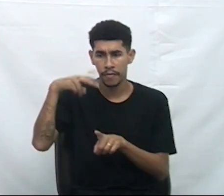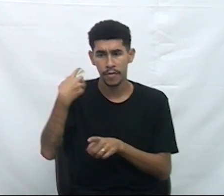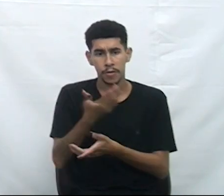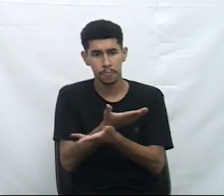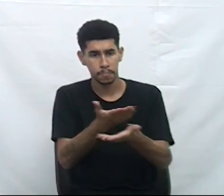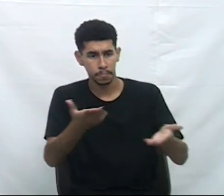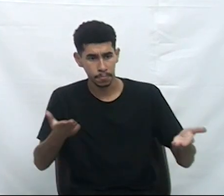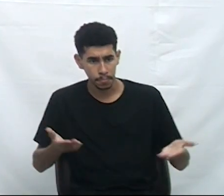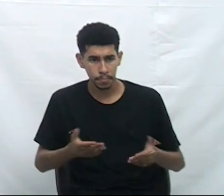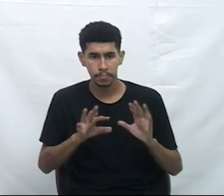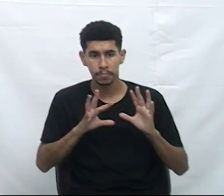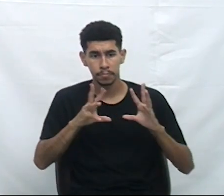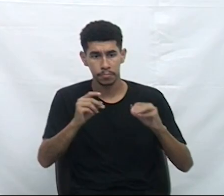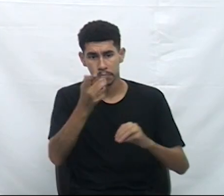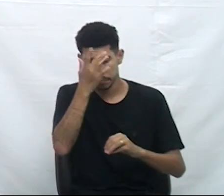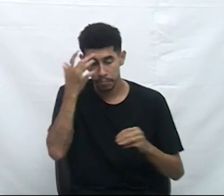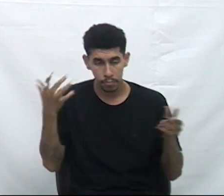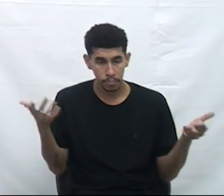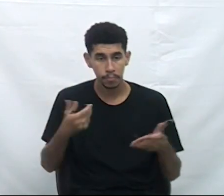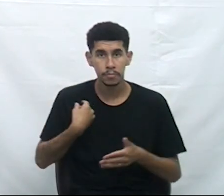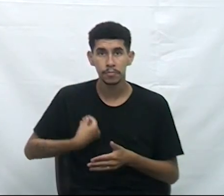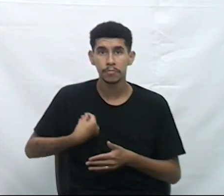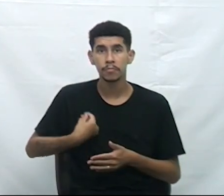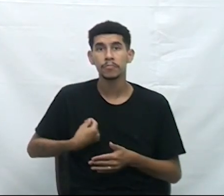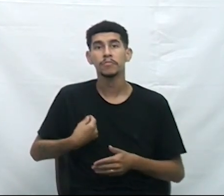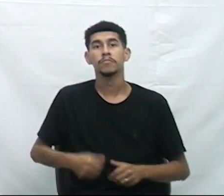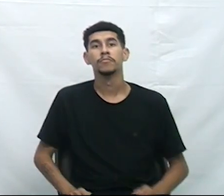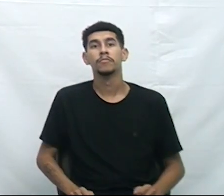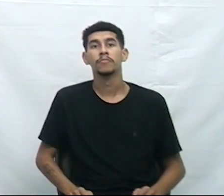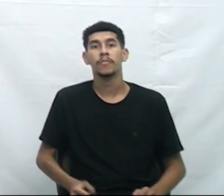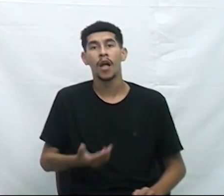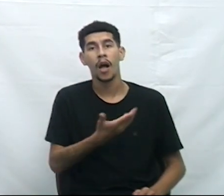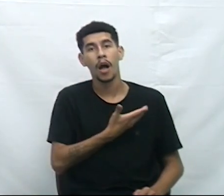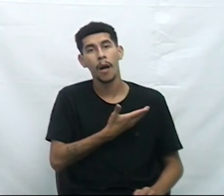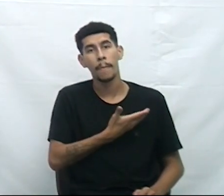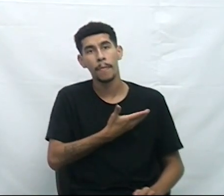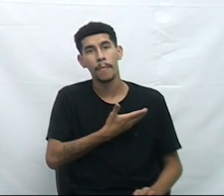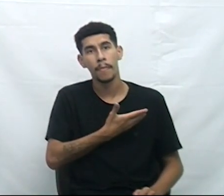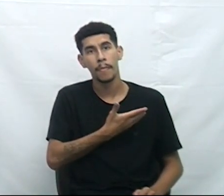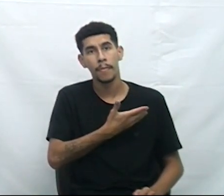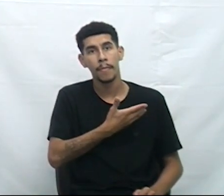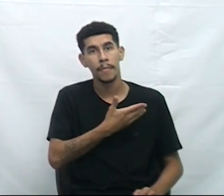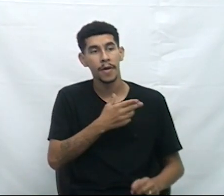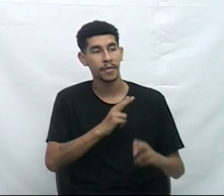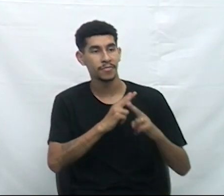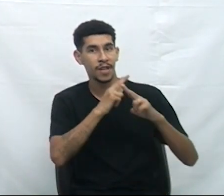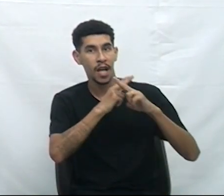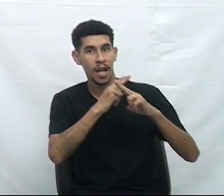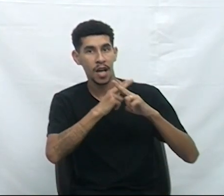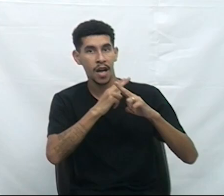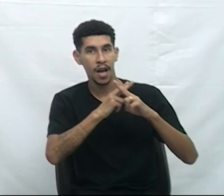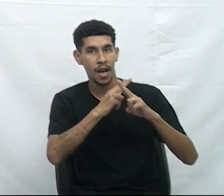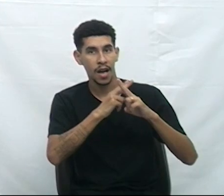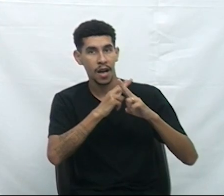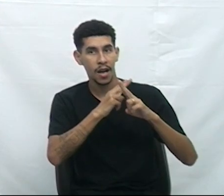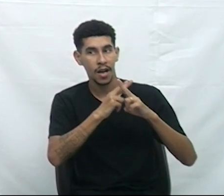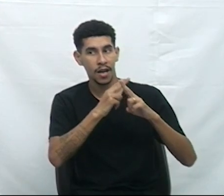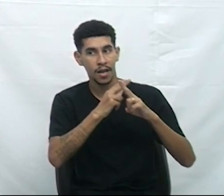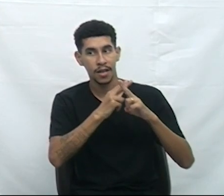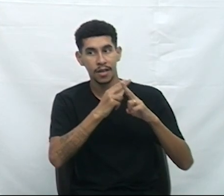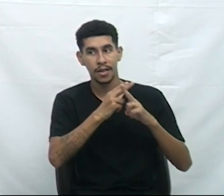vereadores, todos que aqui estão presentes. O Laércio, ex-colega de Caixa Econômica Federal, 1983,